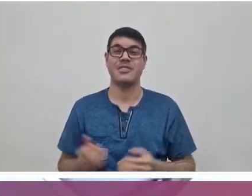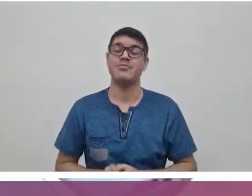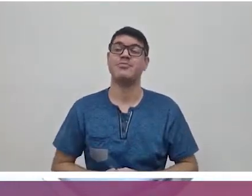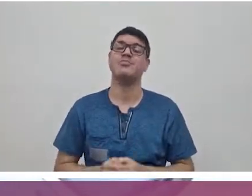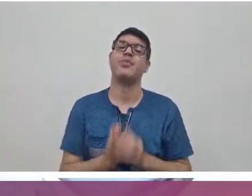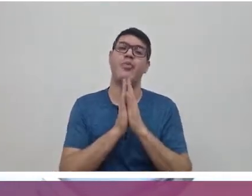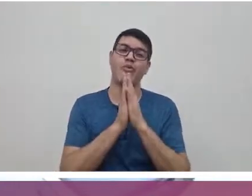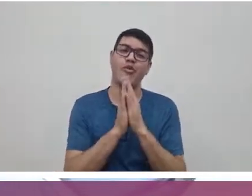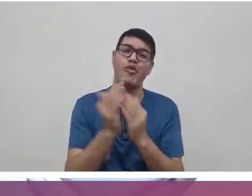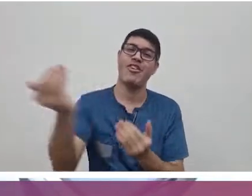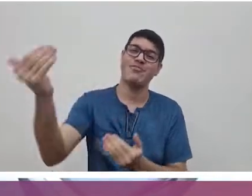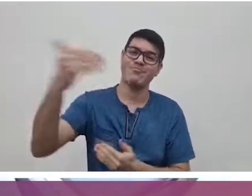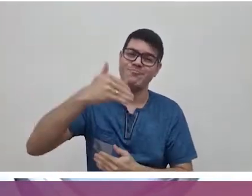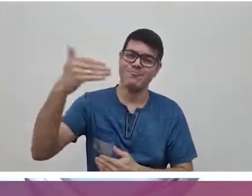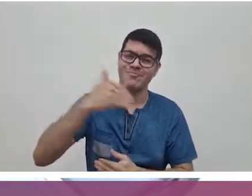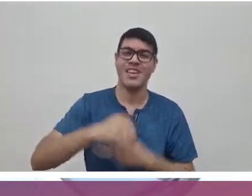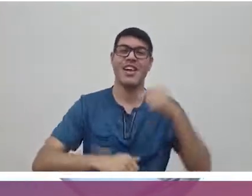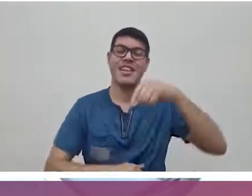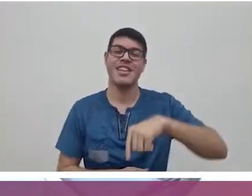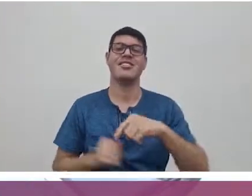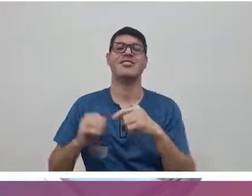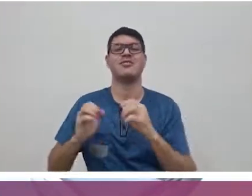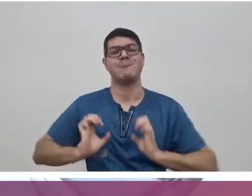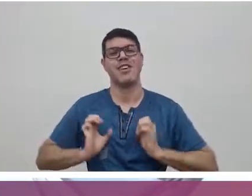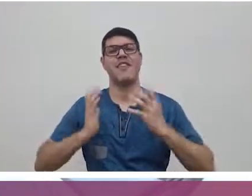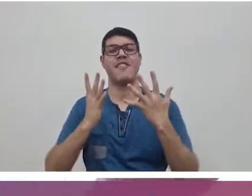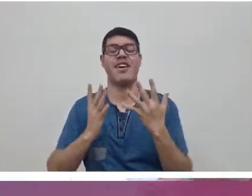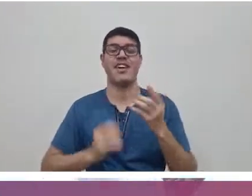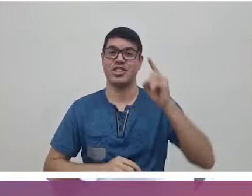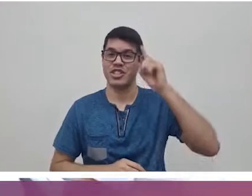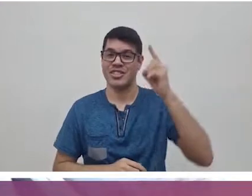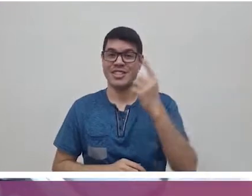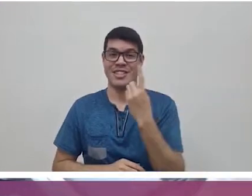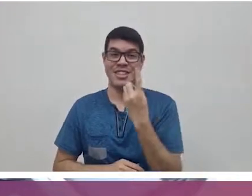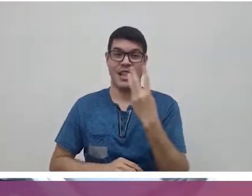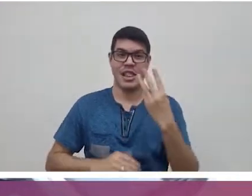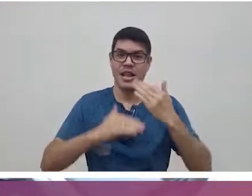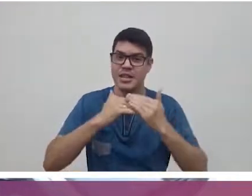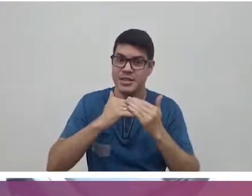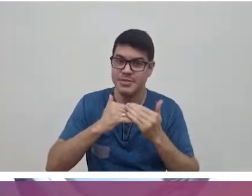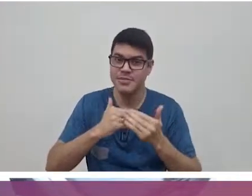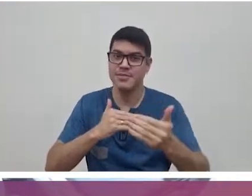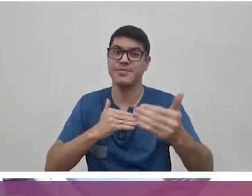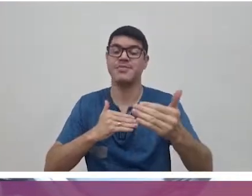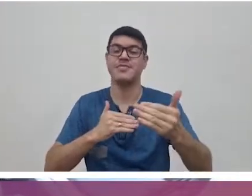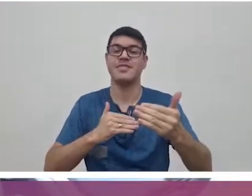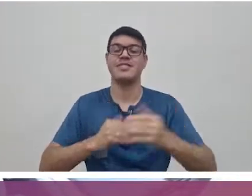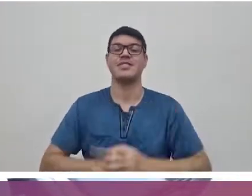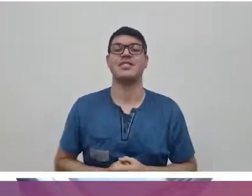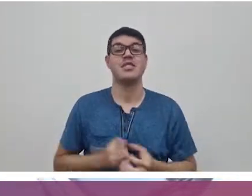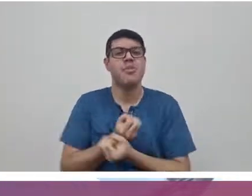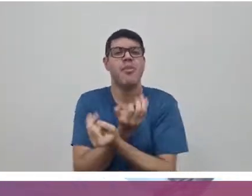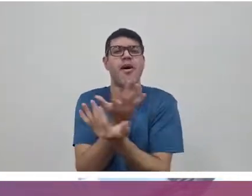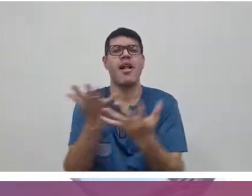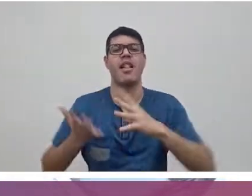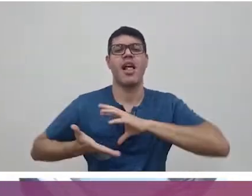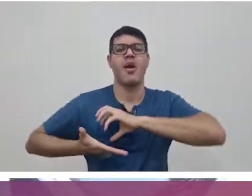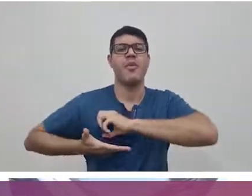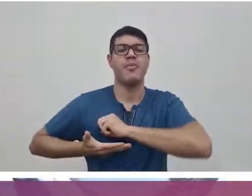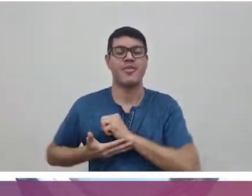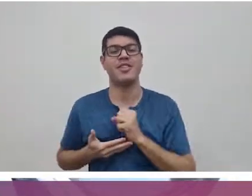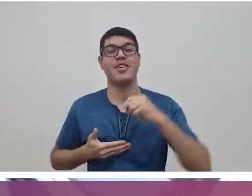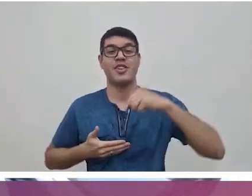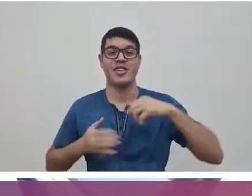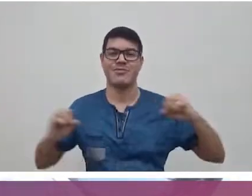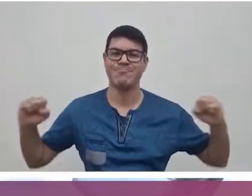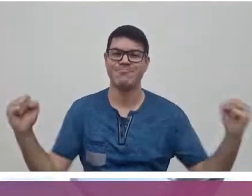temos o item principal que é muito amor. Então venham para o nosso evento que vai acontecer no dia 6 e 7, 13, 14 e 15 nossa festividade